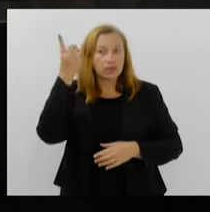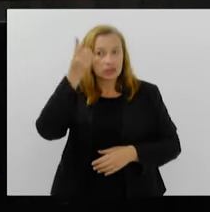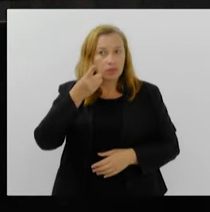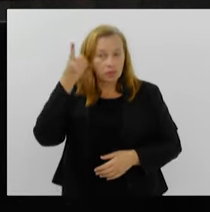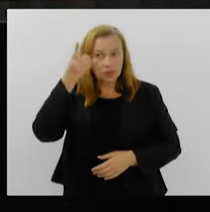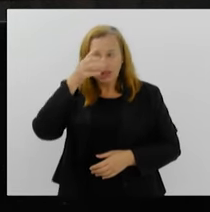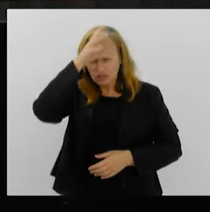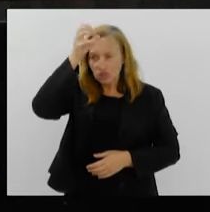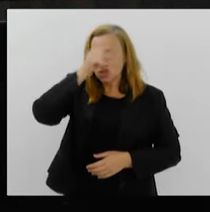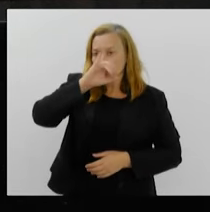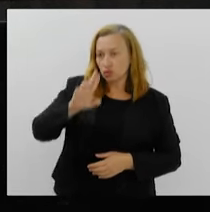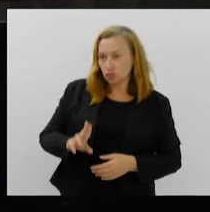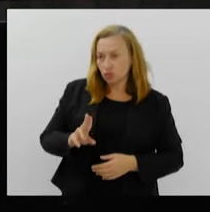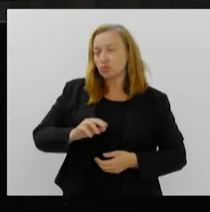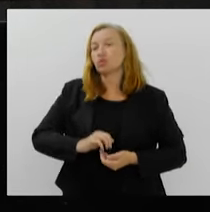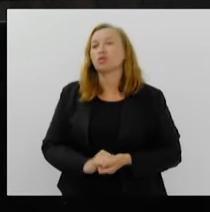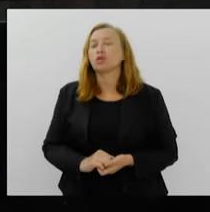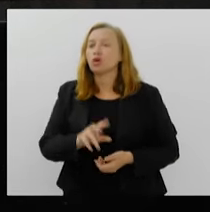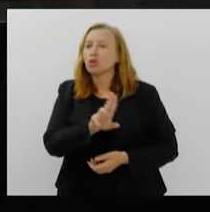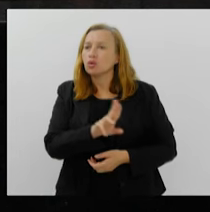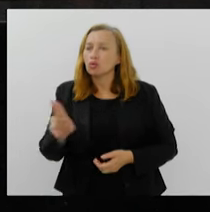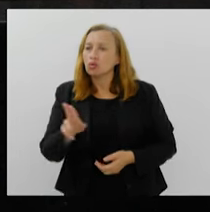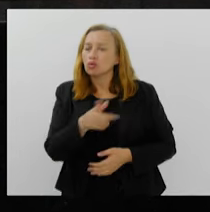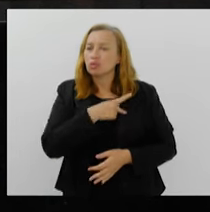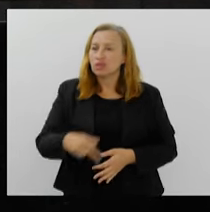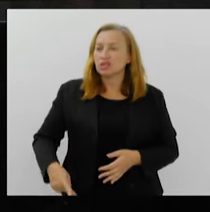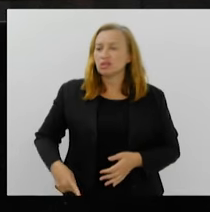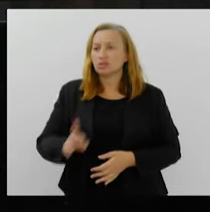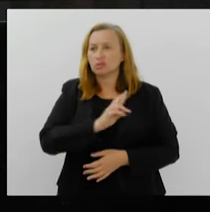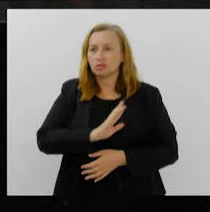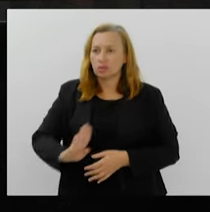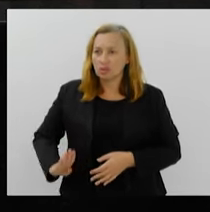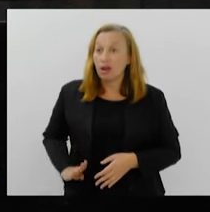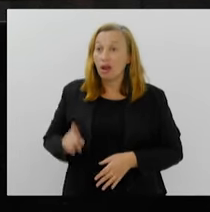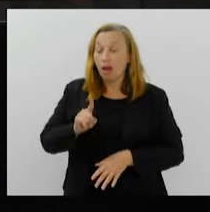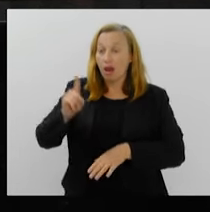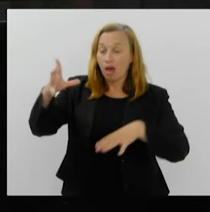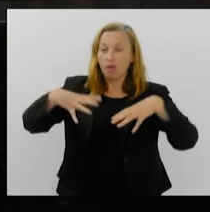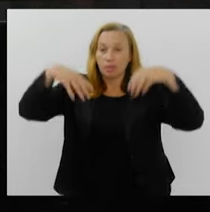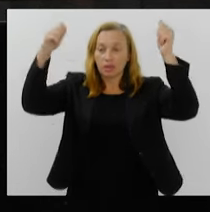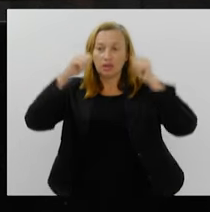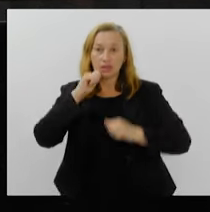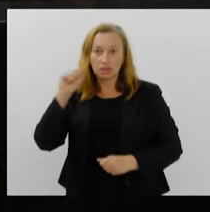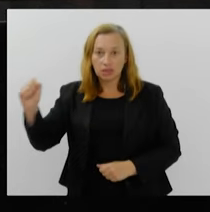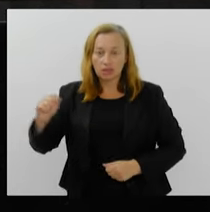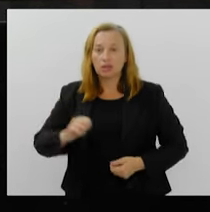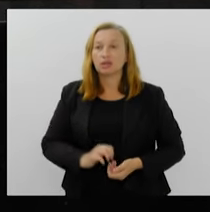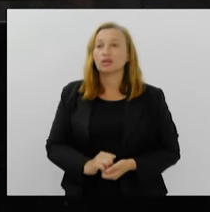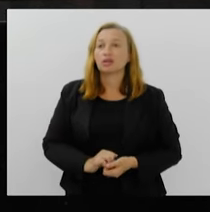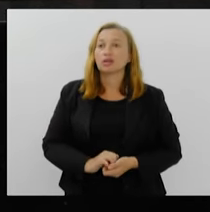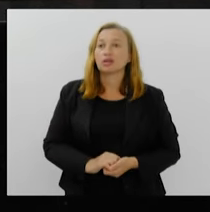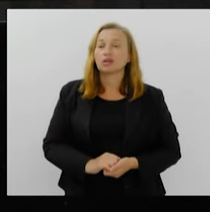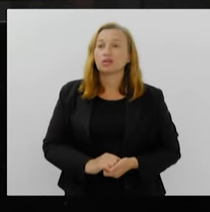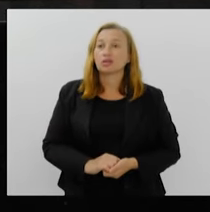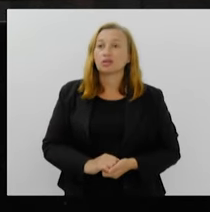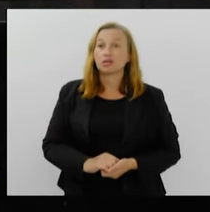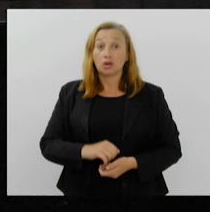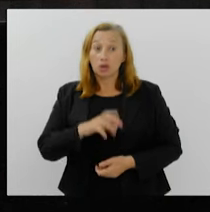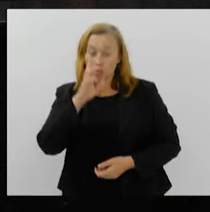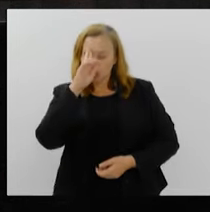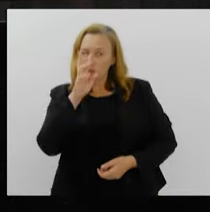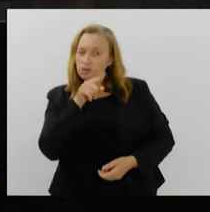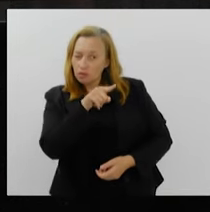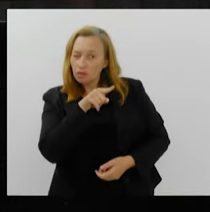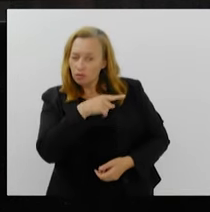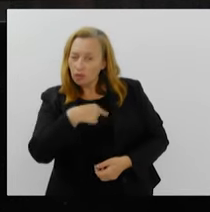Tia Ju, em nome do presidente Bacelar, lá no Palácio Tiradentes. aliás, vossa excelência estava